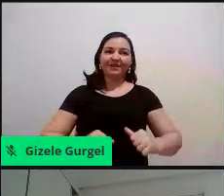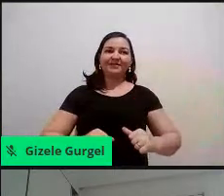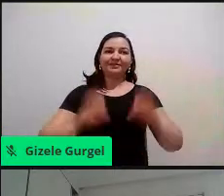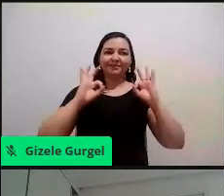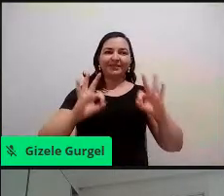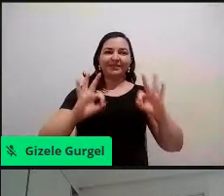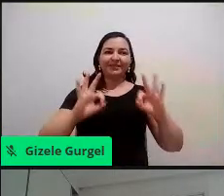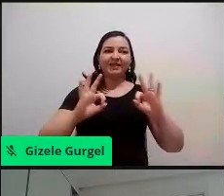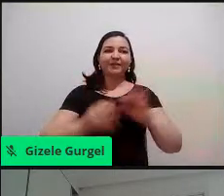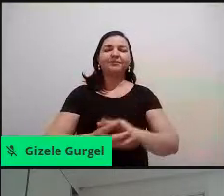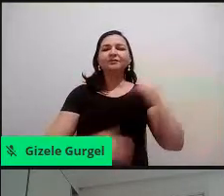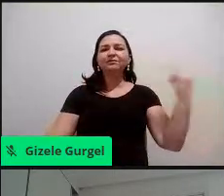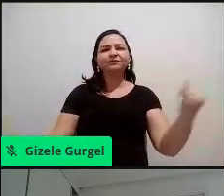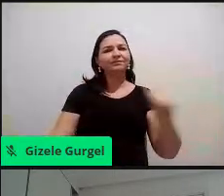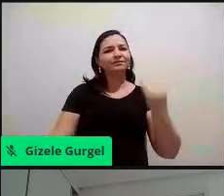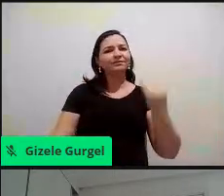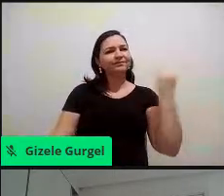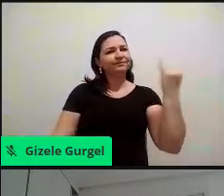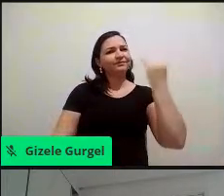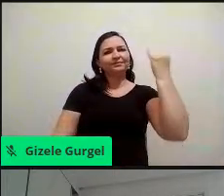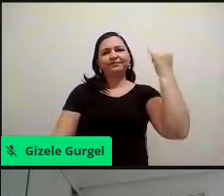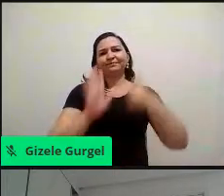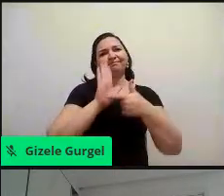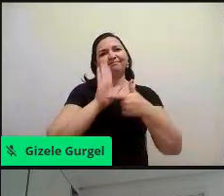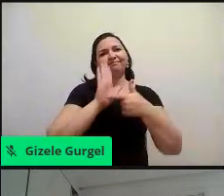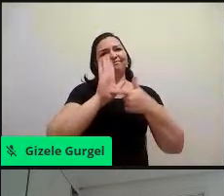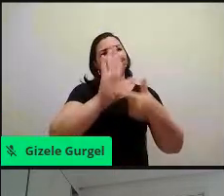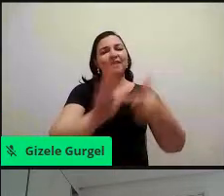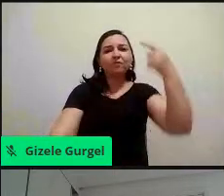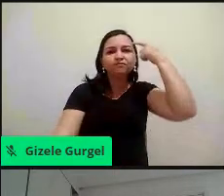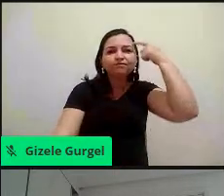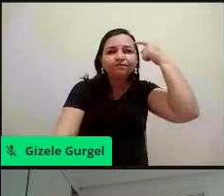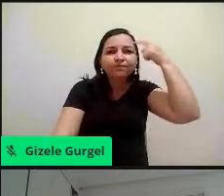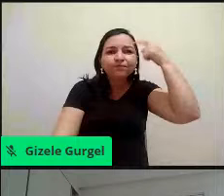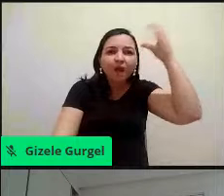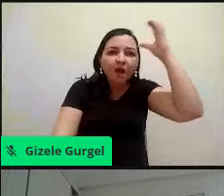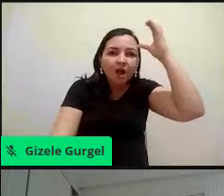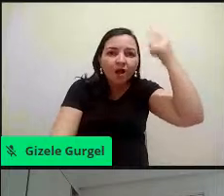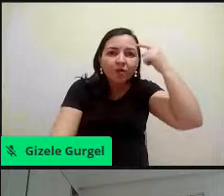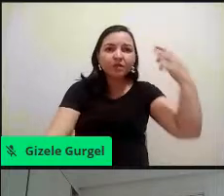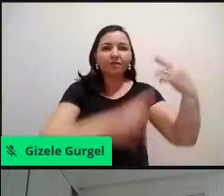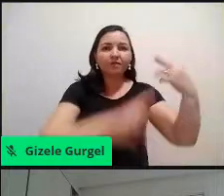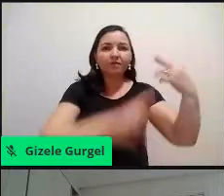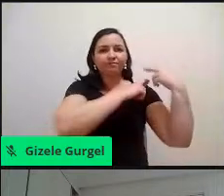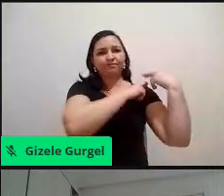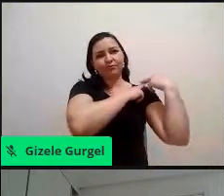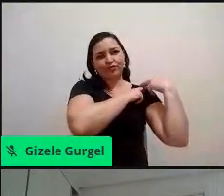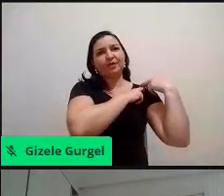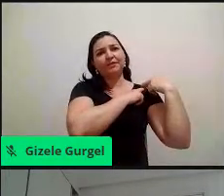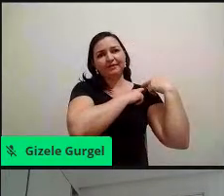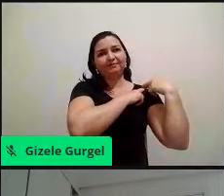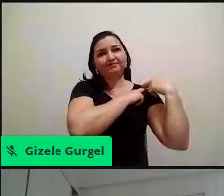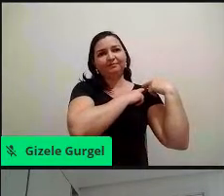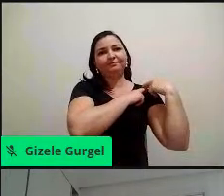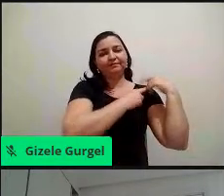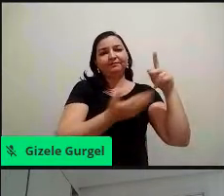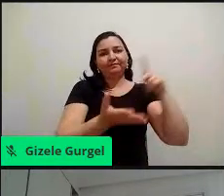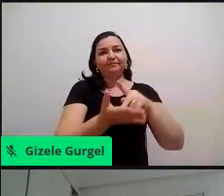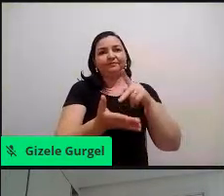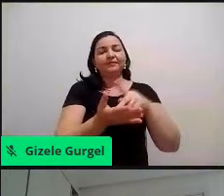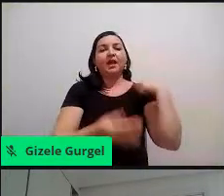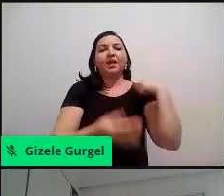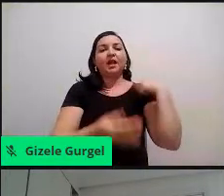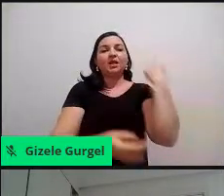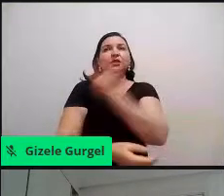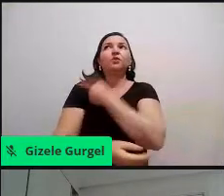é importante essa preservação, tá, essa consciência, essa responsabilidade adquirida. Então, a gente fez isso no Campus